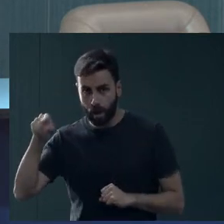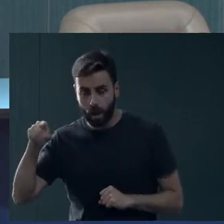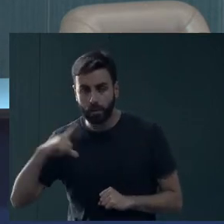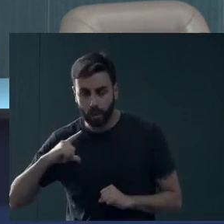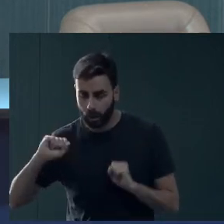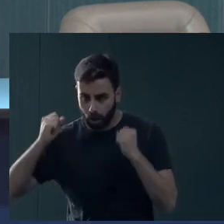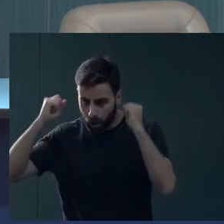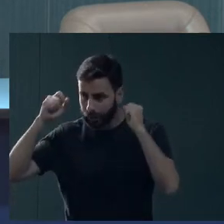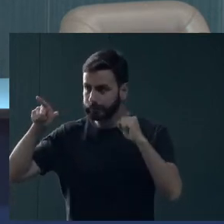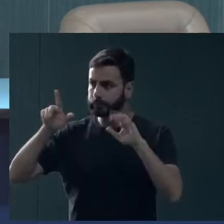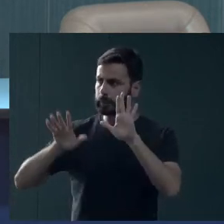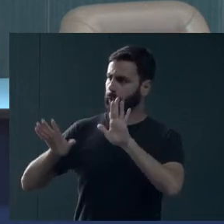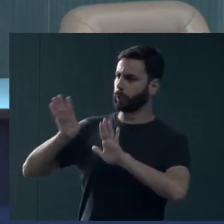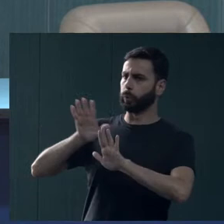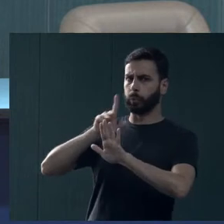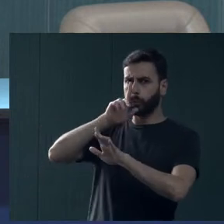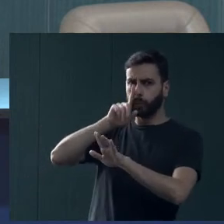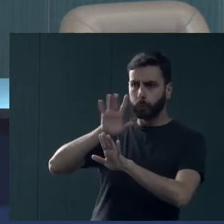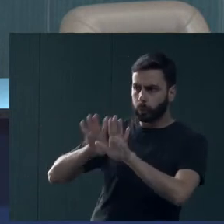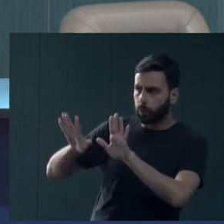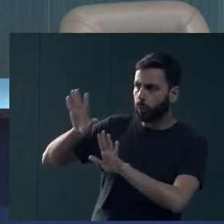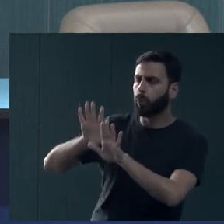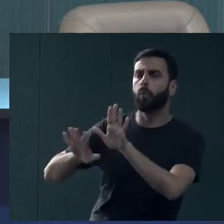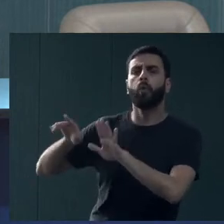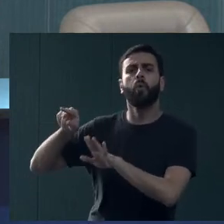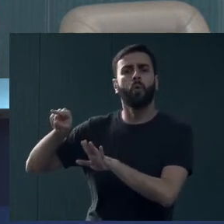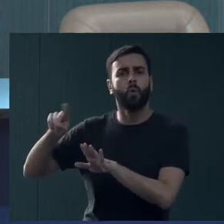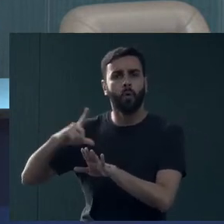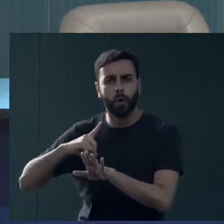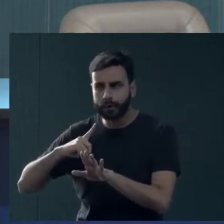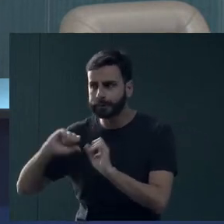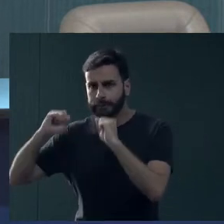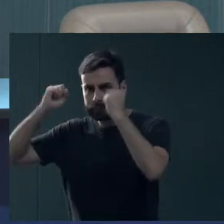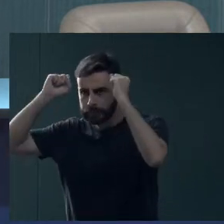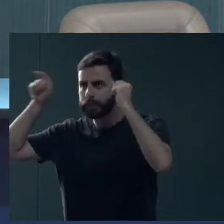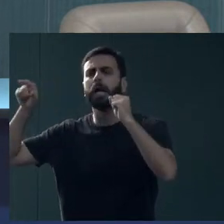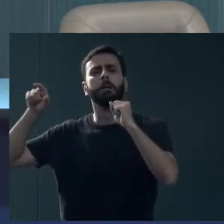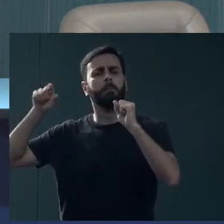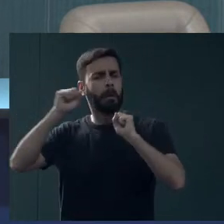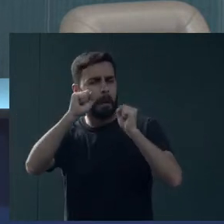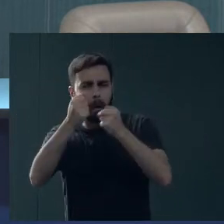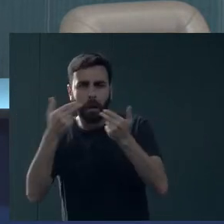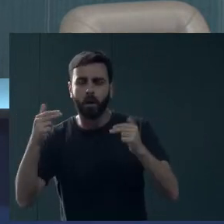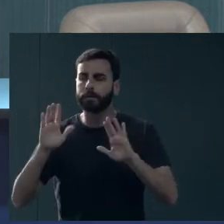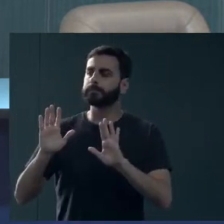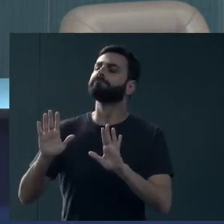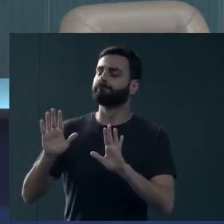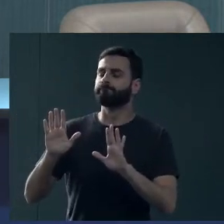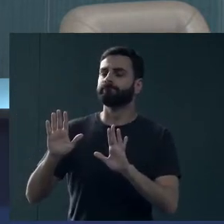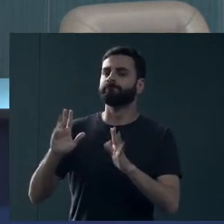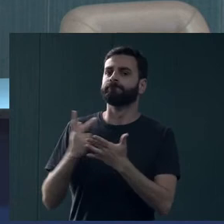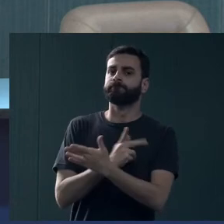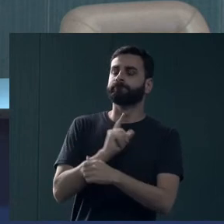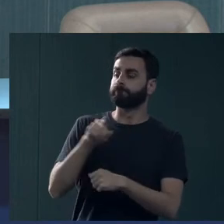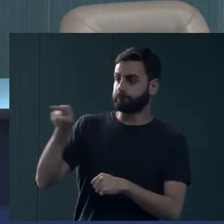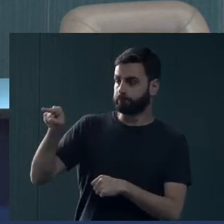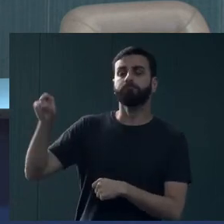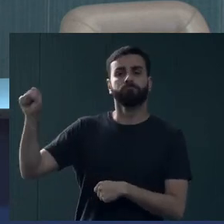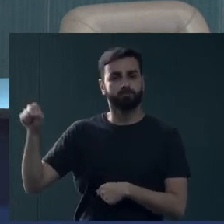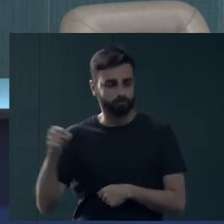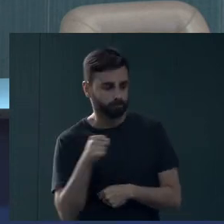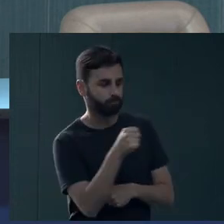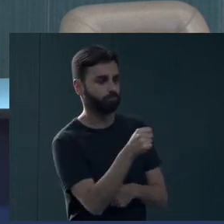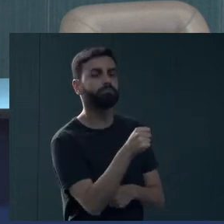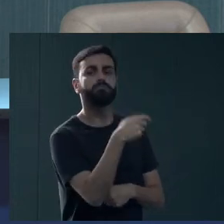ofereçam risco para outras pessoas ou para ele mesmo de retirada de vida, de agressão, essas pessoas podem